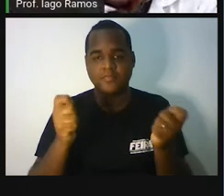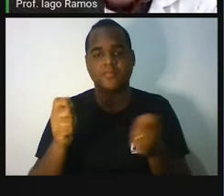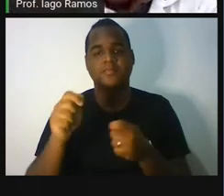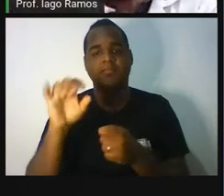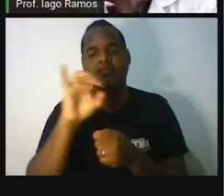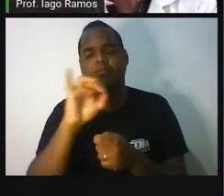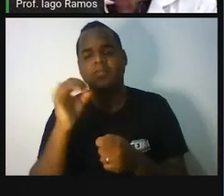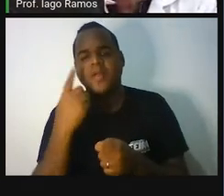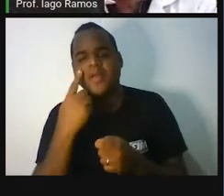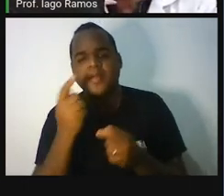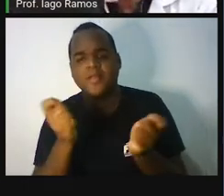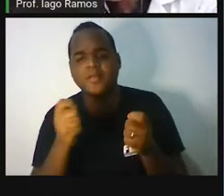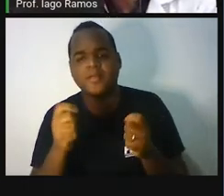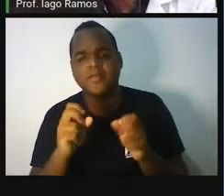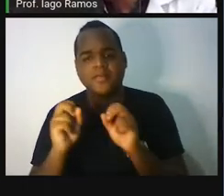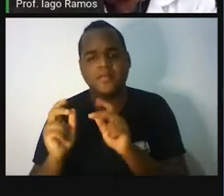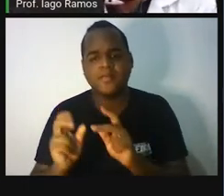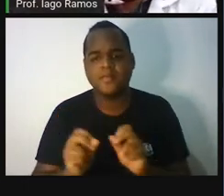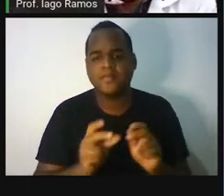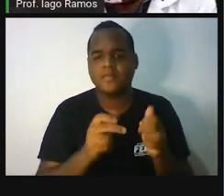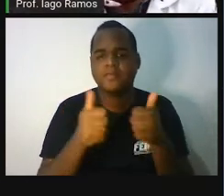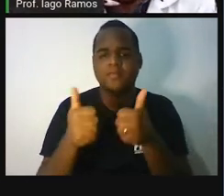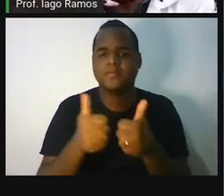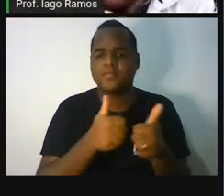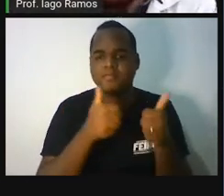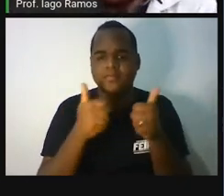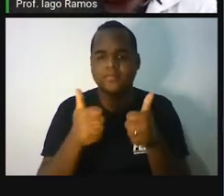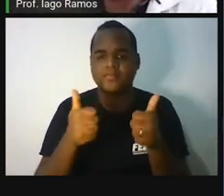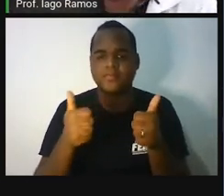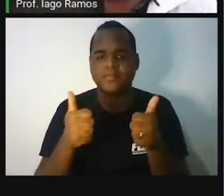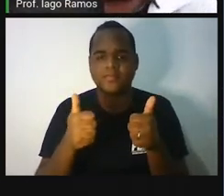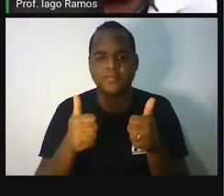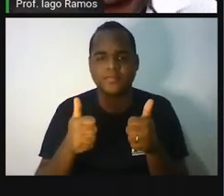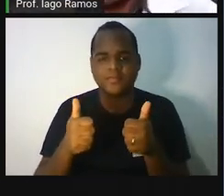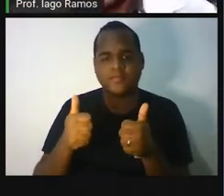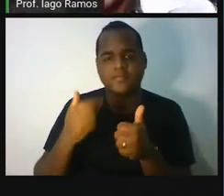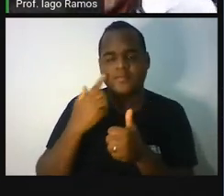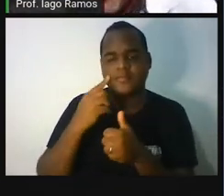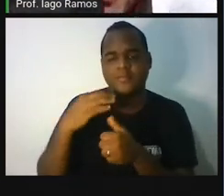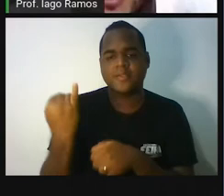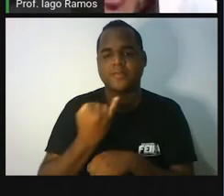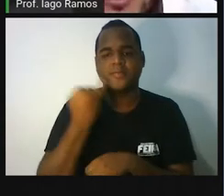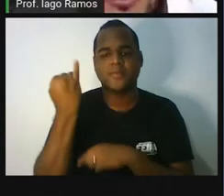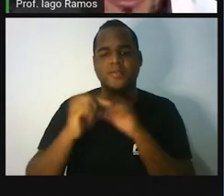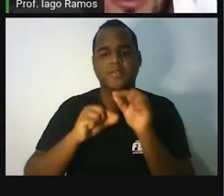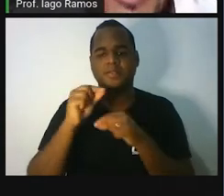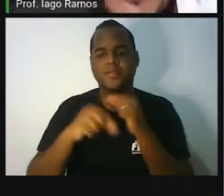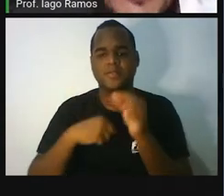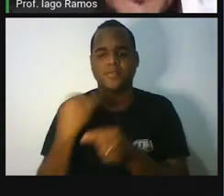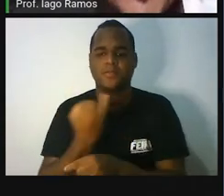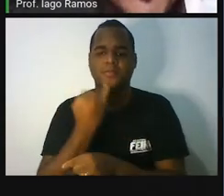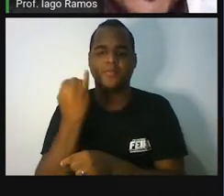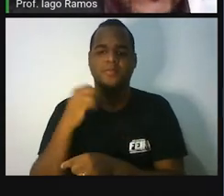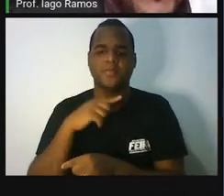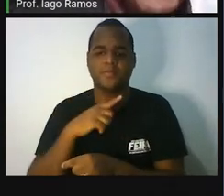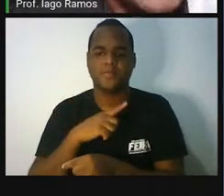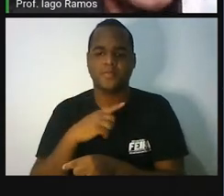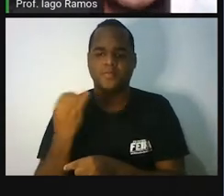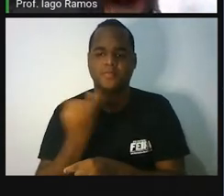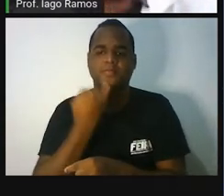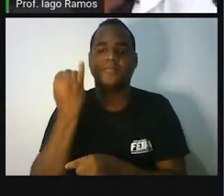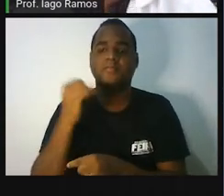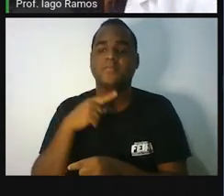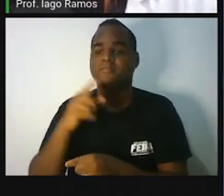Anota aí isso que você conseguiu perceber, tá bom? Porque vai ser muito importante para a gente entender o